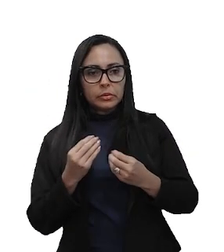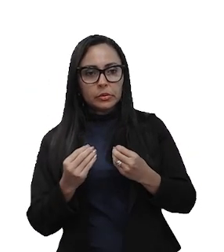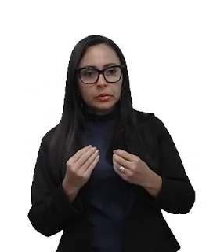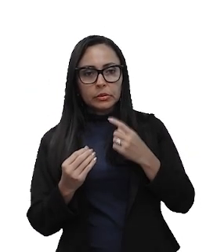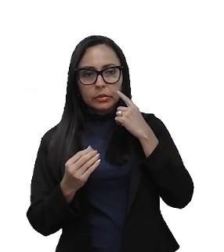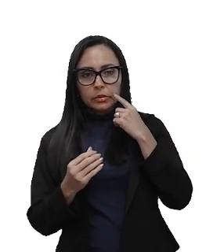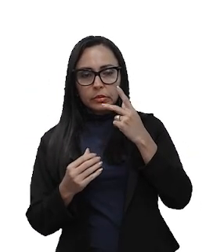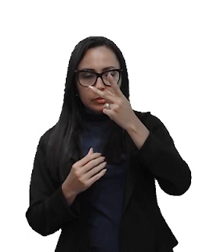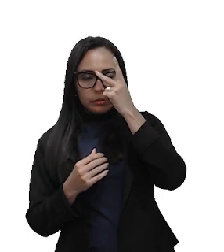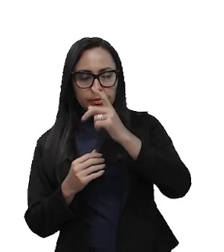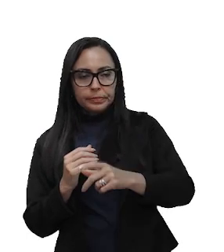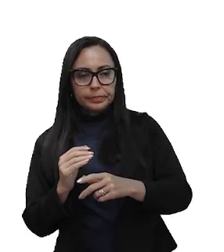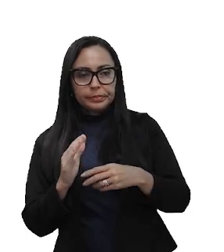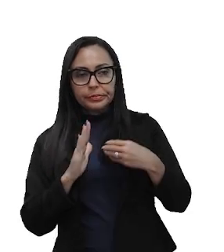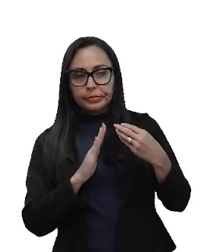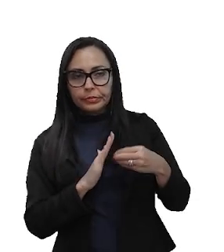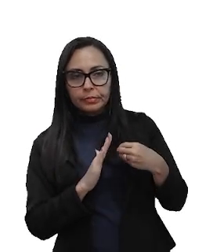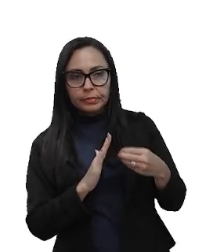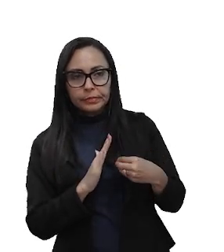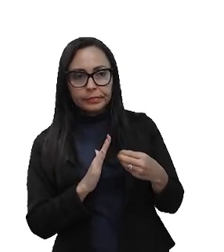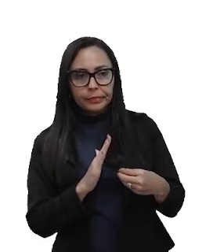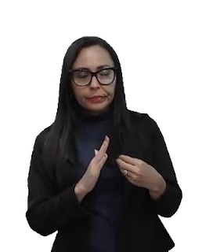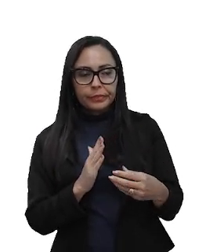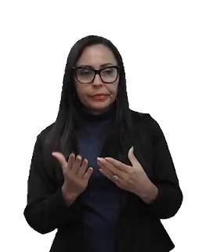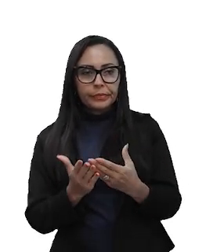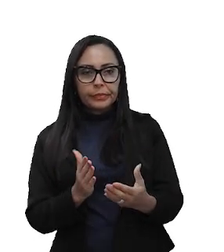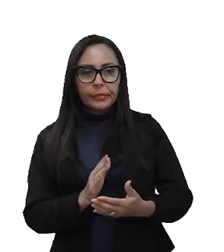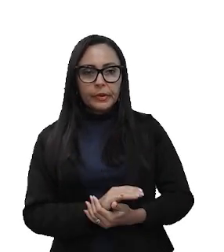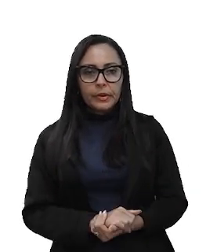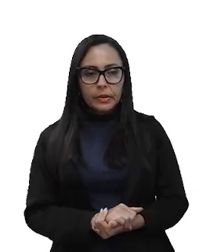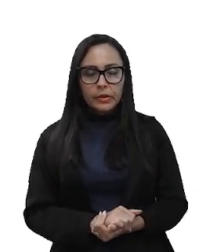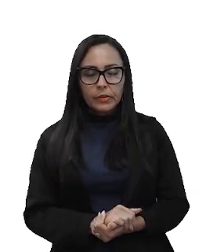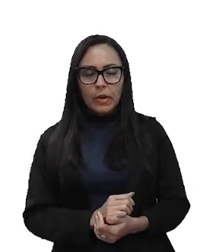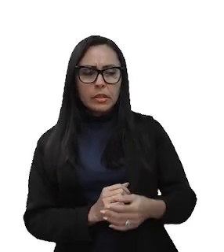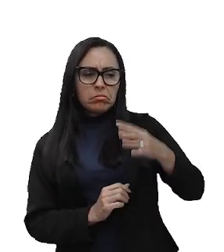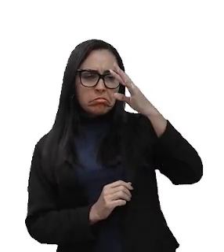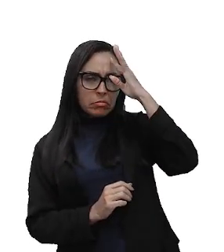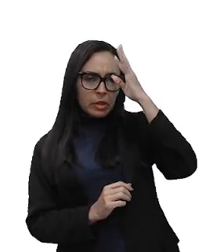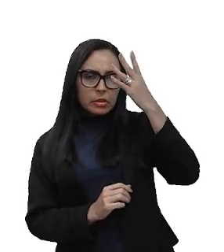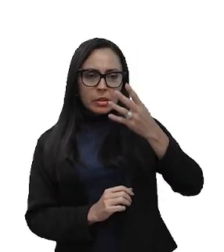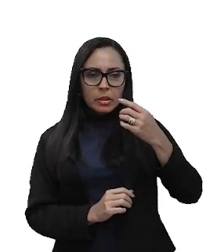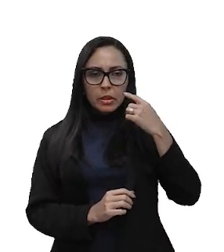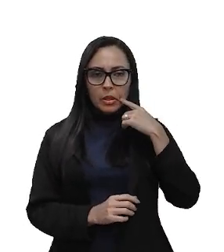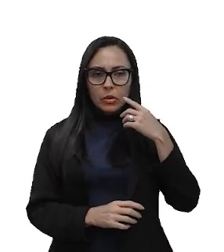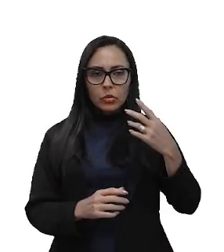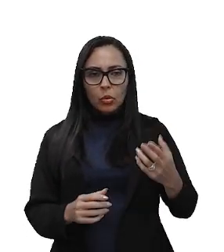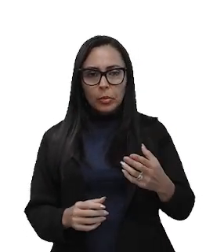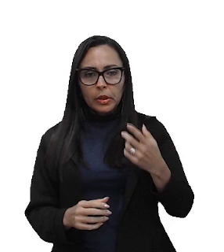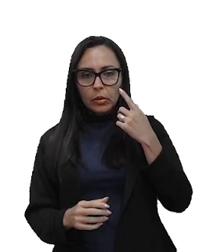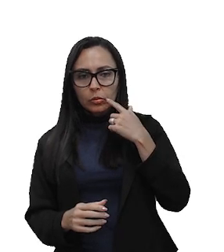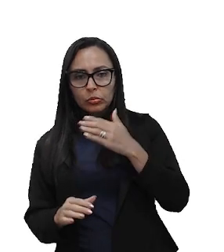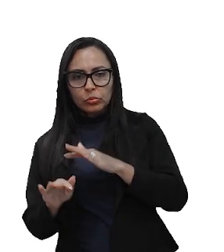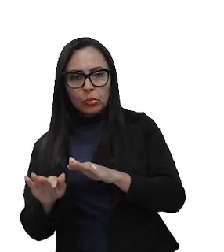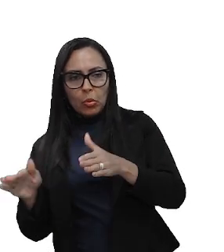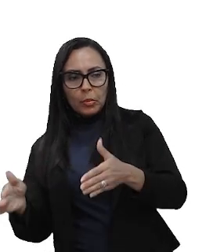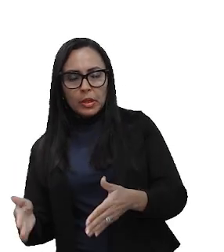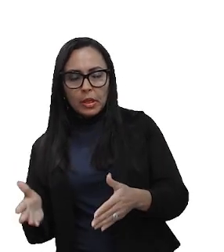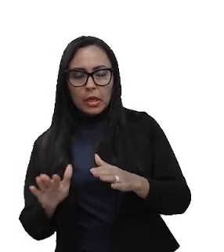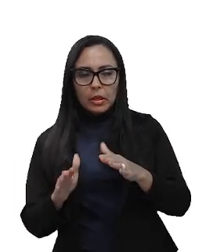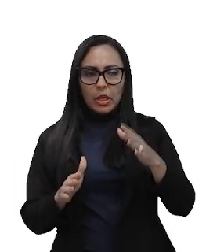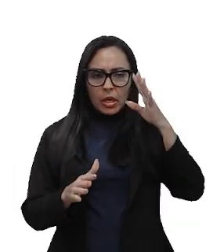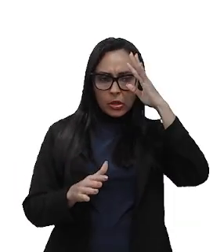projetista ou o designer vai decidir sobre o mobiliário, certo? Ele pode